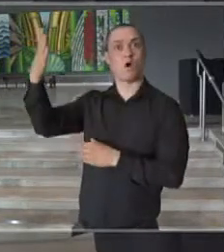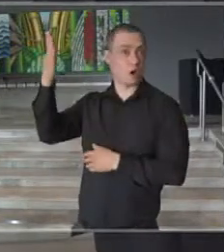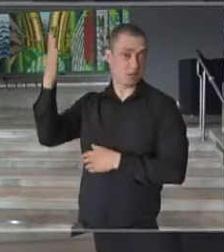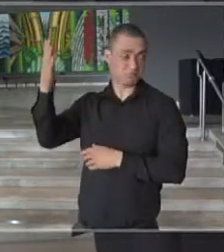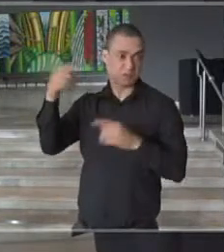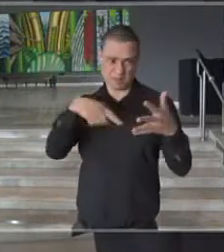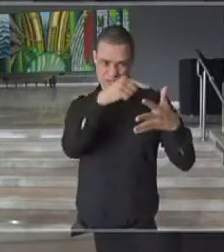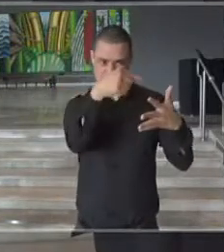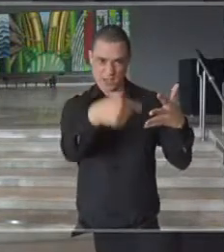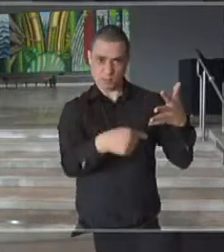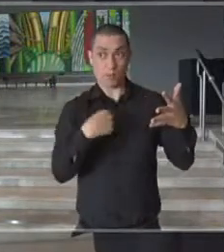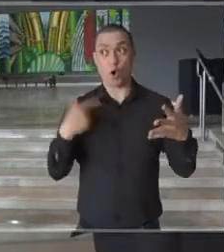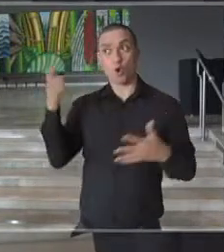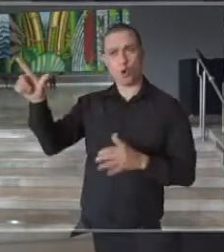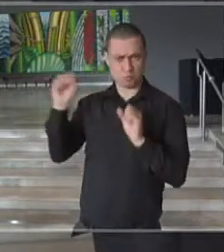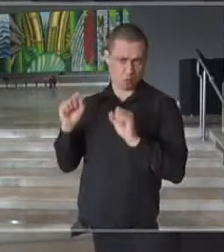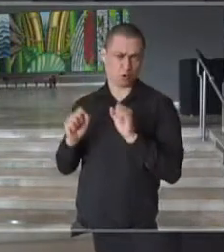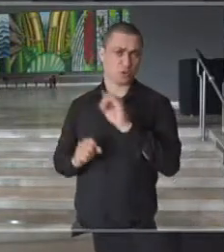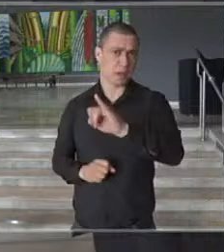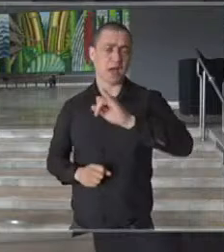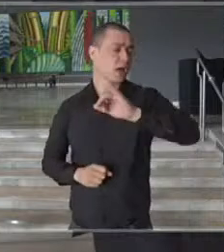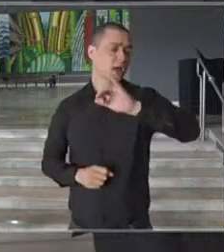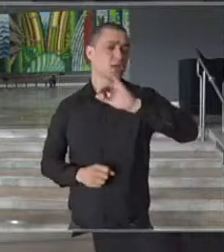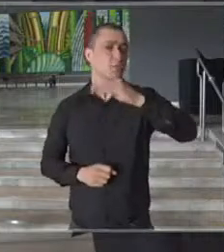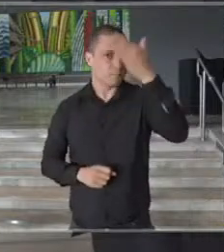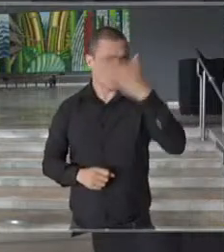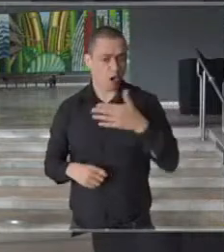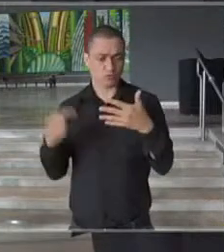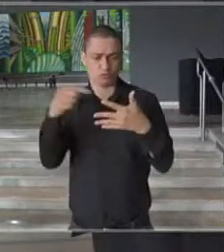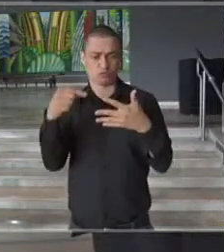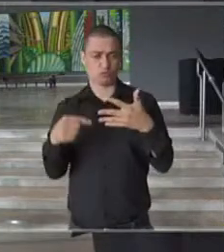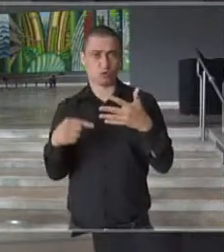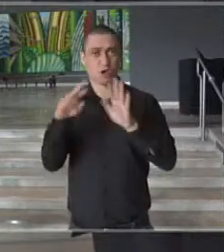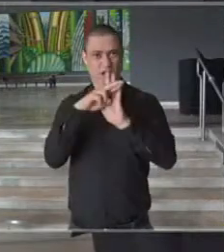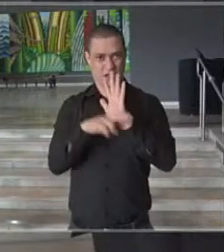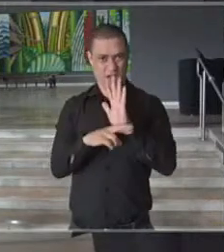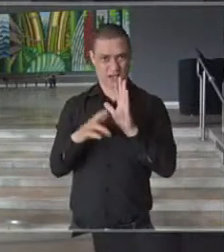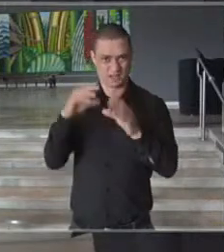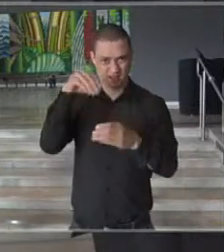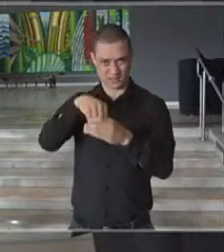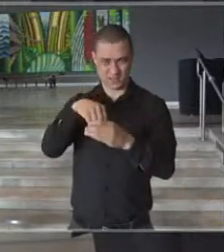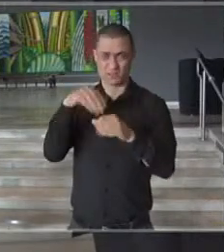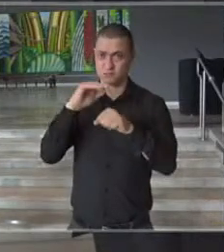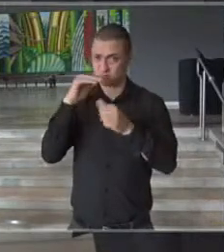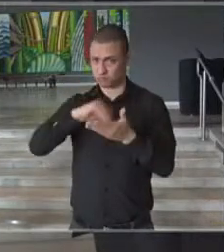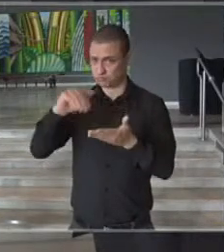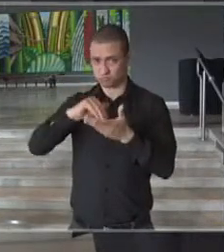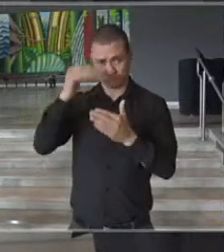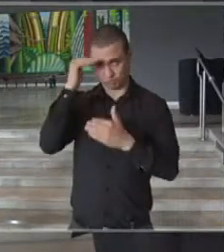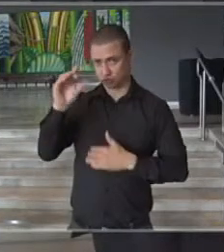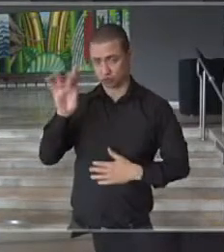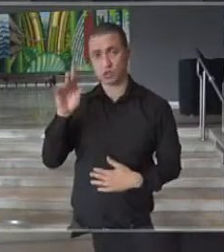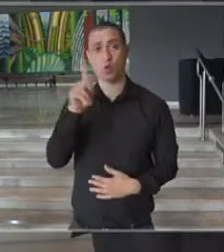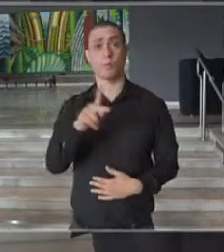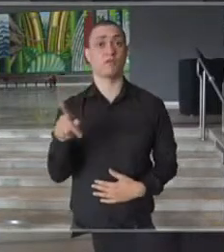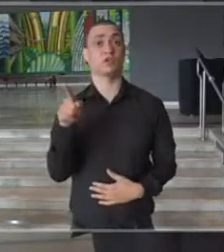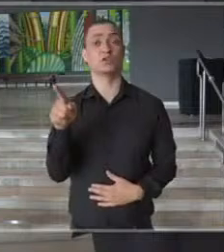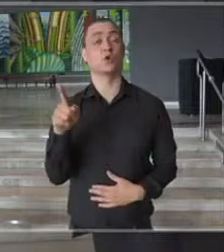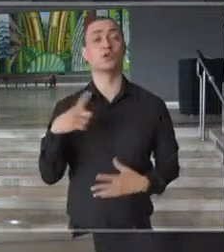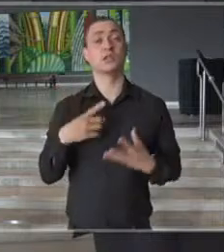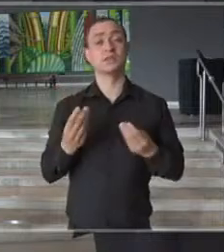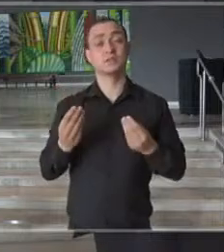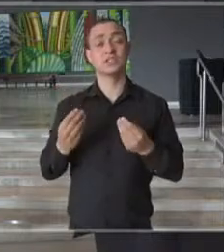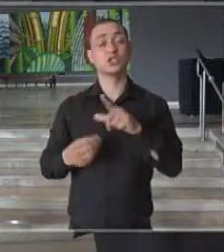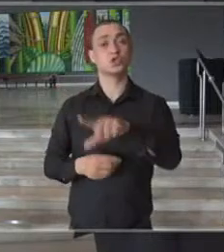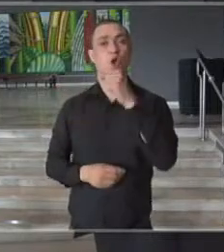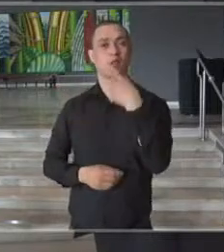credenciamento, desde que com os requisitos mínimos estabelecidos pela Secretaria. Portanto, o professor adquire e escolhe